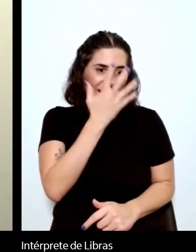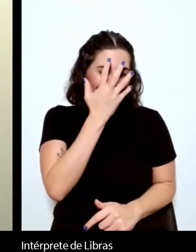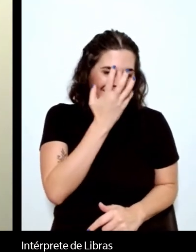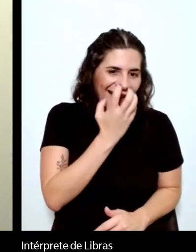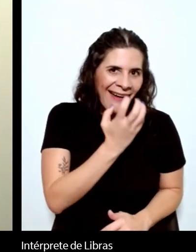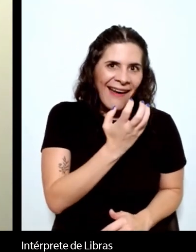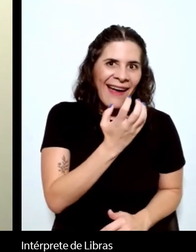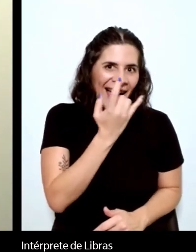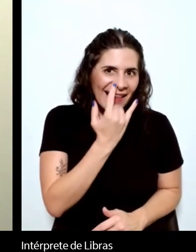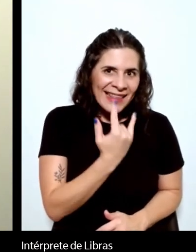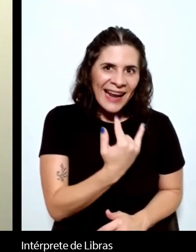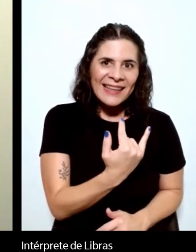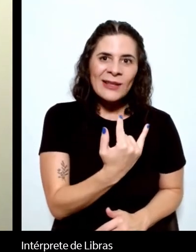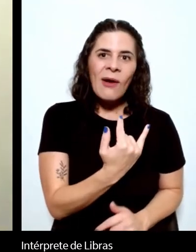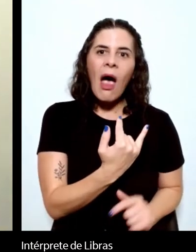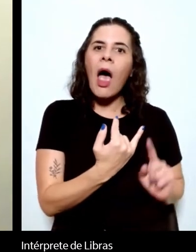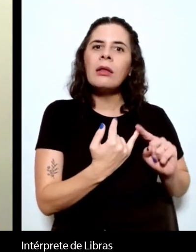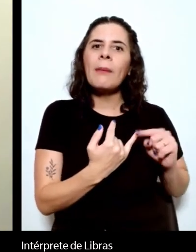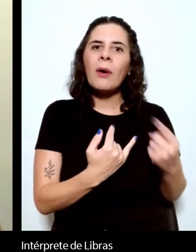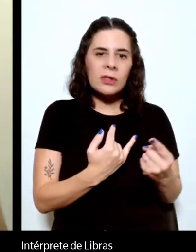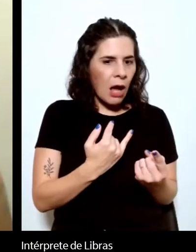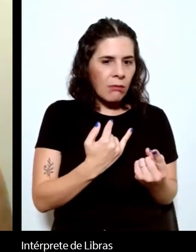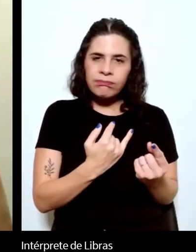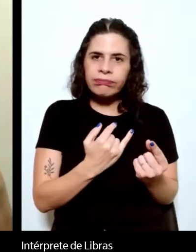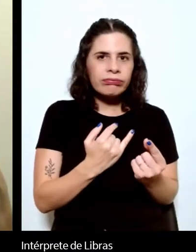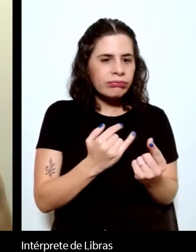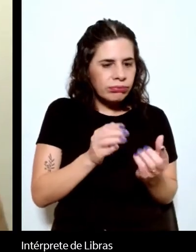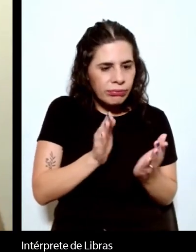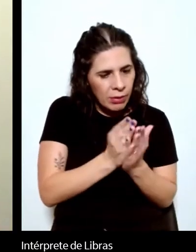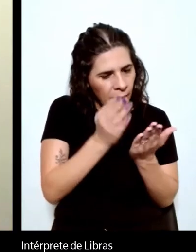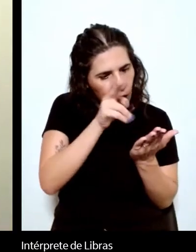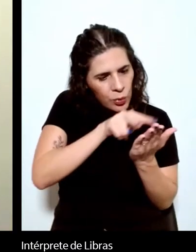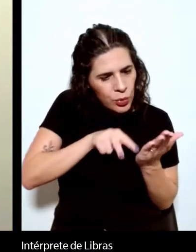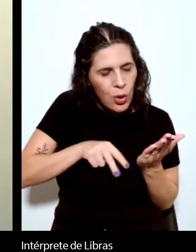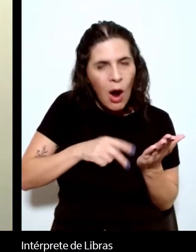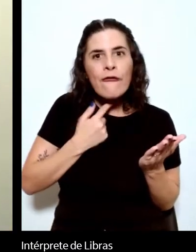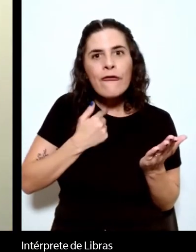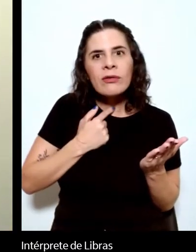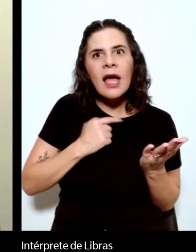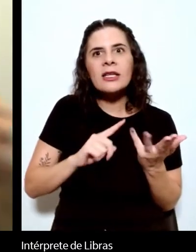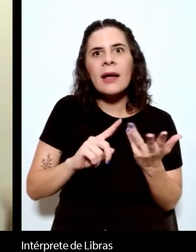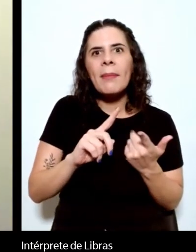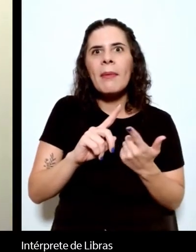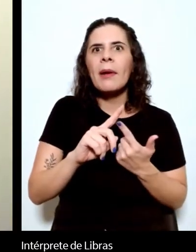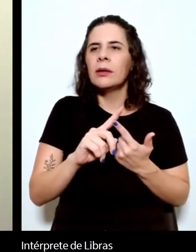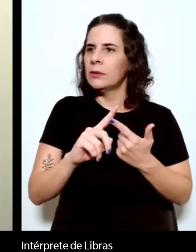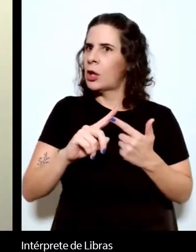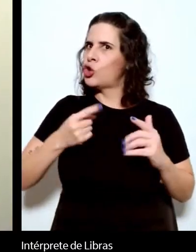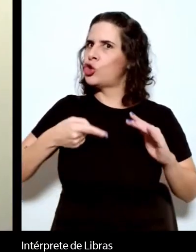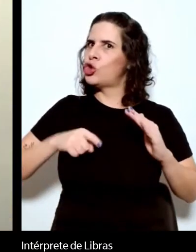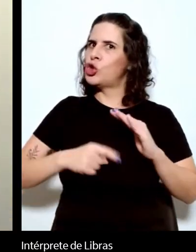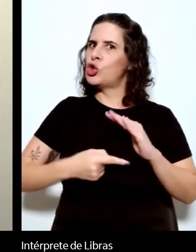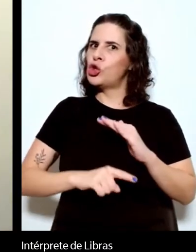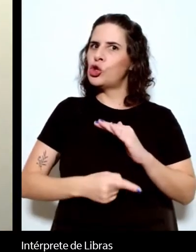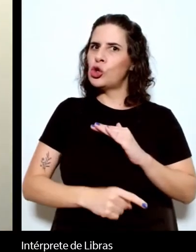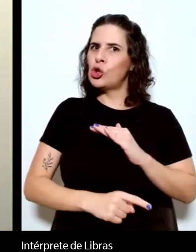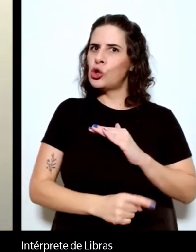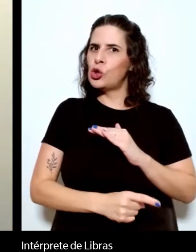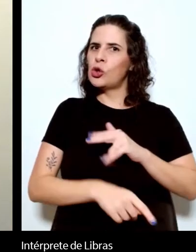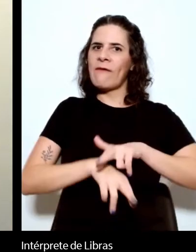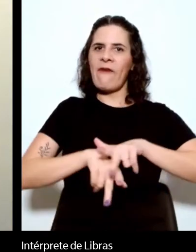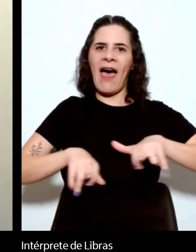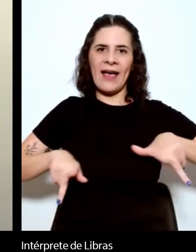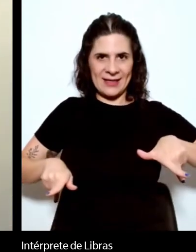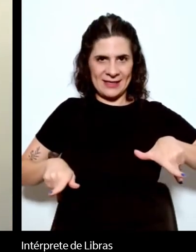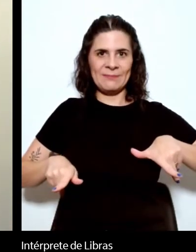dentro do universo machadiano e pronto, aí começam a ter que lidar com várias questões muito complexas.